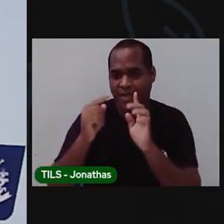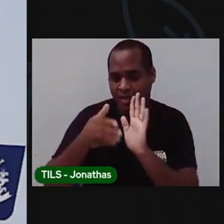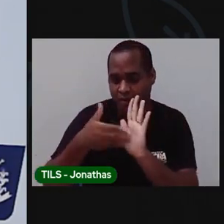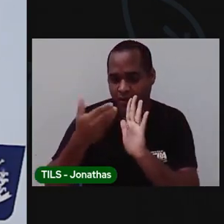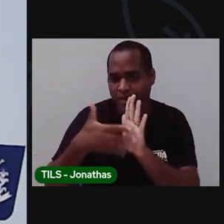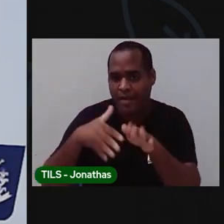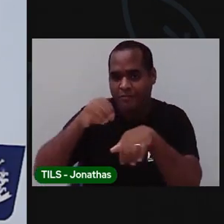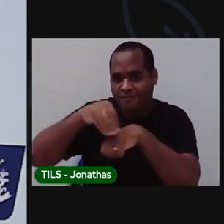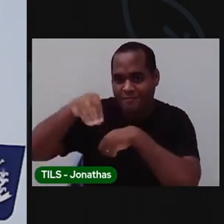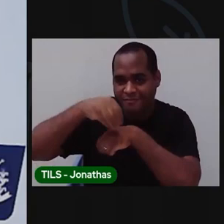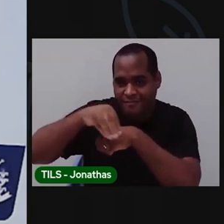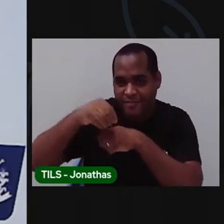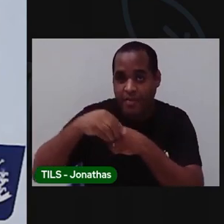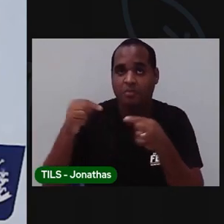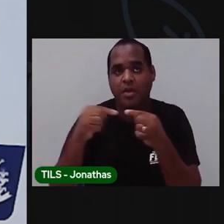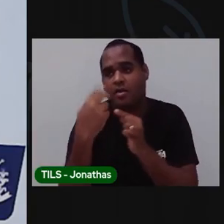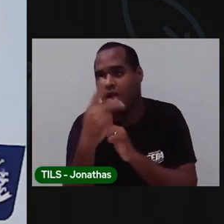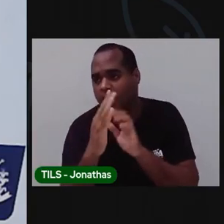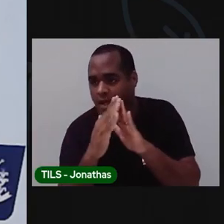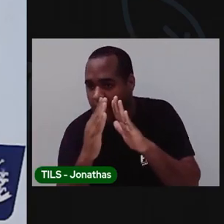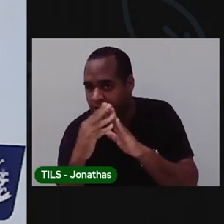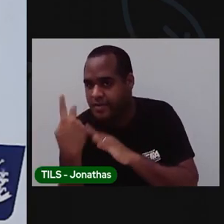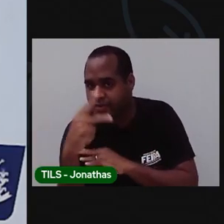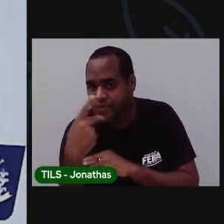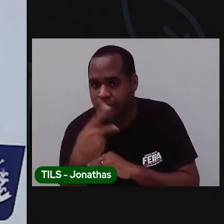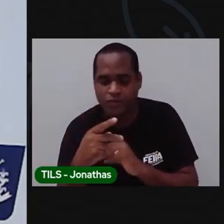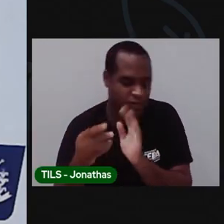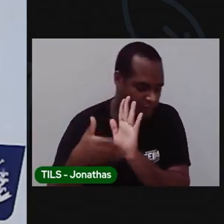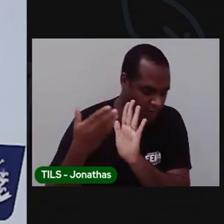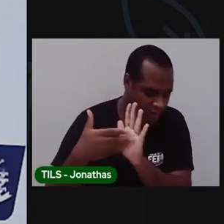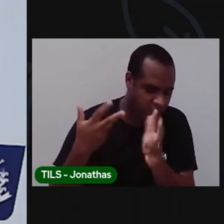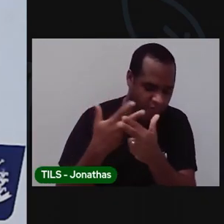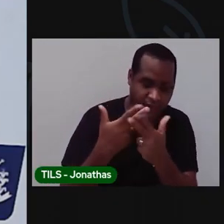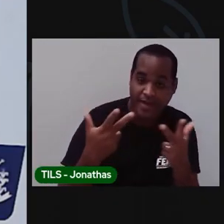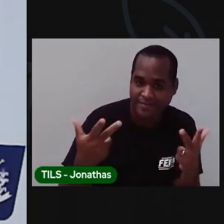orientações. Que foi para a sua casa. Junto com a sua atividade.